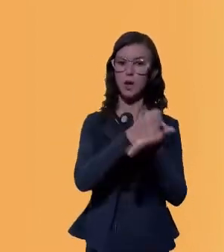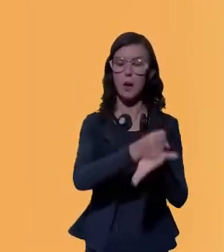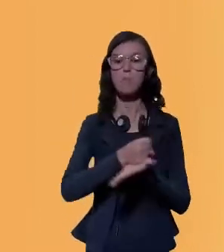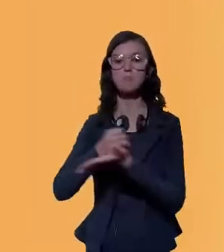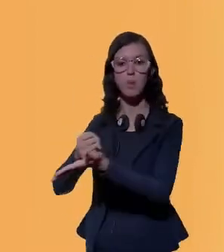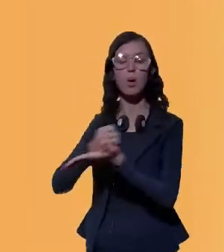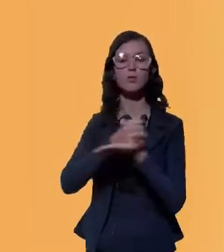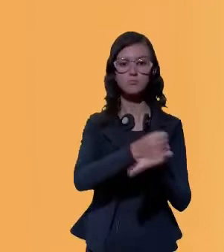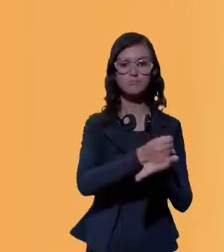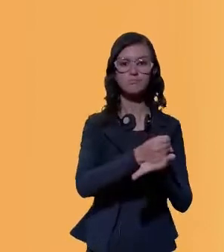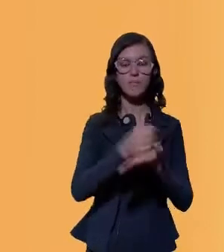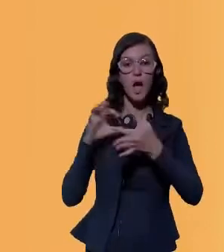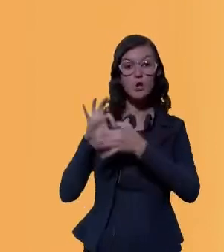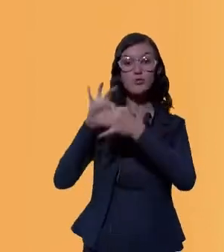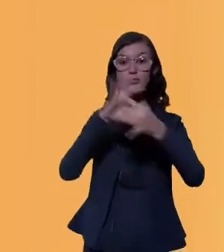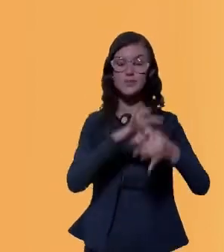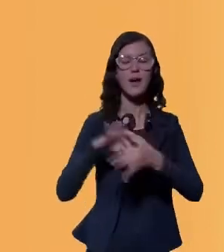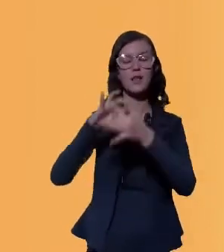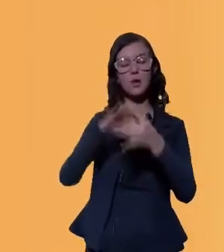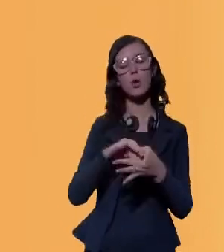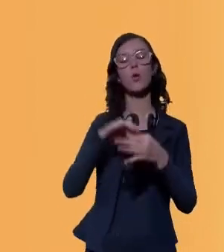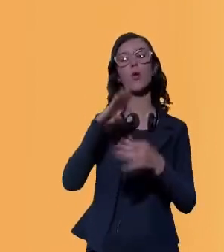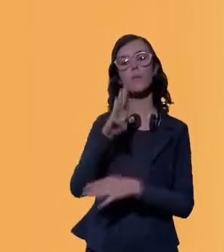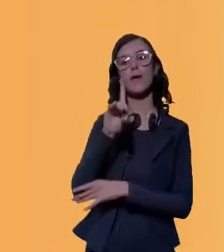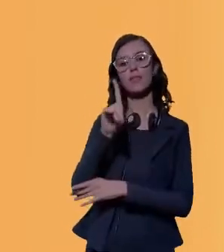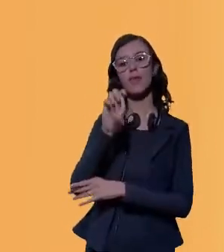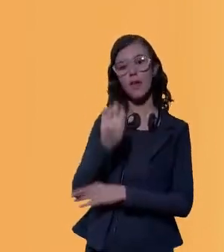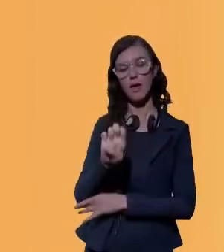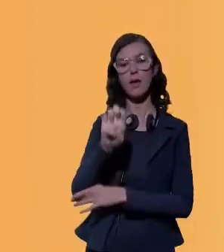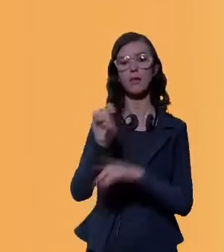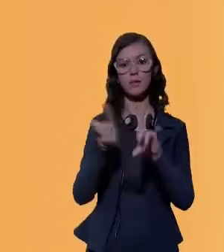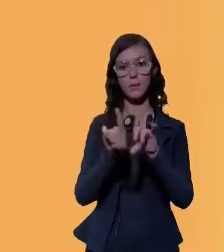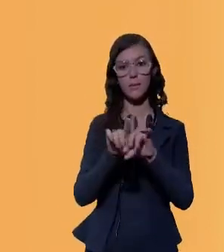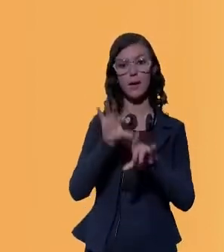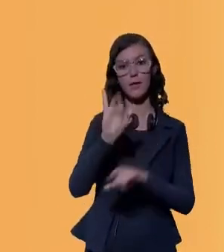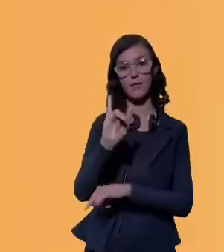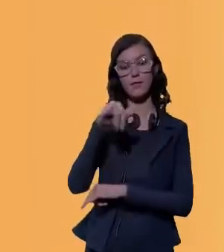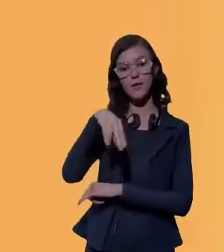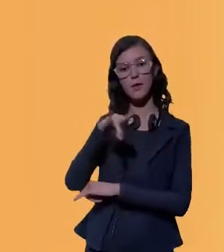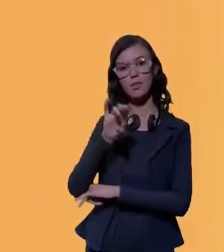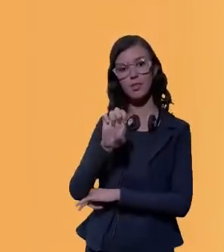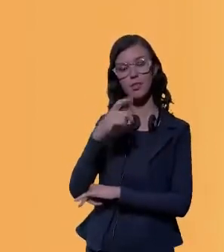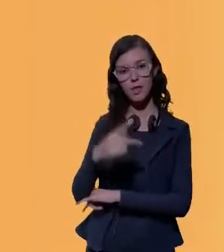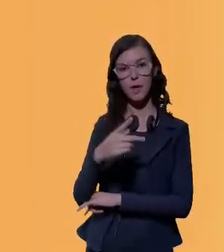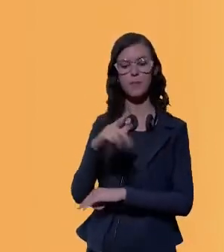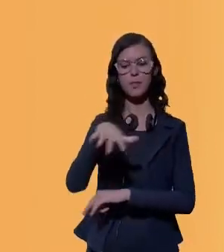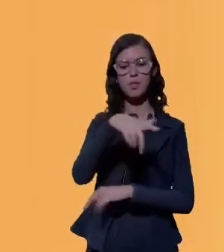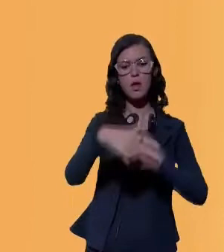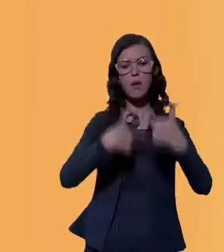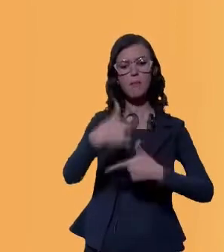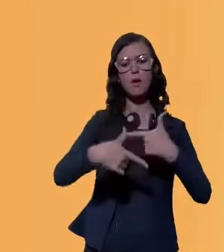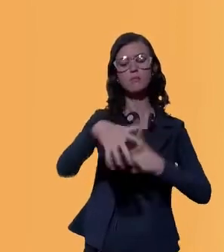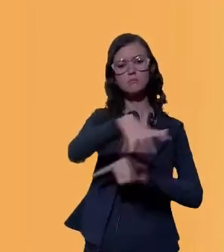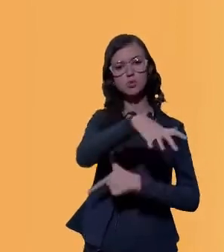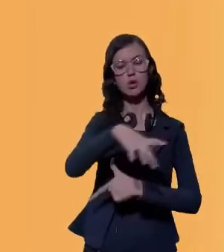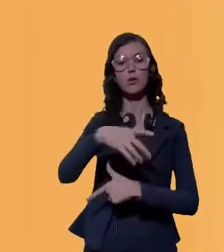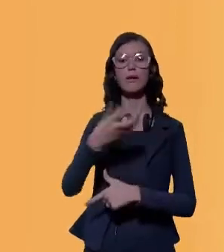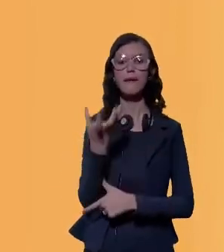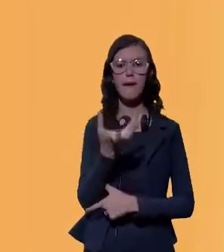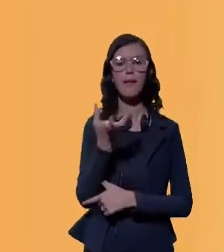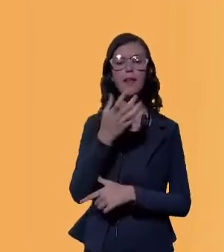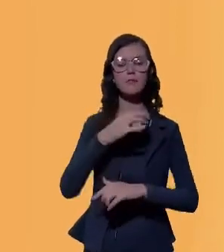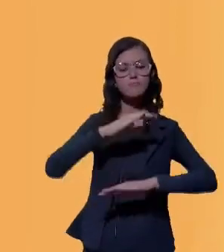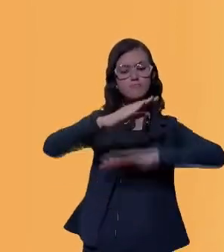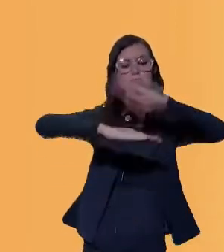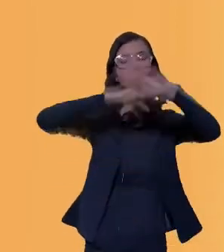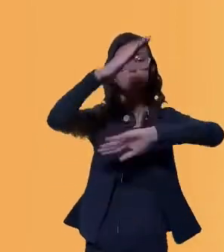essas associadas à ABDE, além da FINEP e SEBRAE, que trabalham na região buscando esse desenvolvimento. Então,